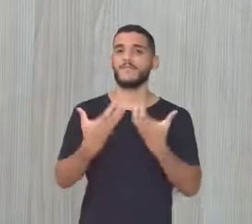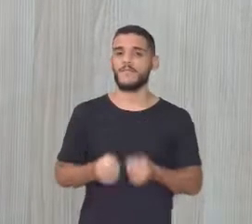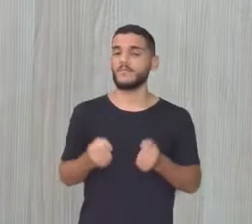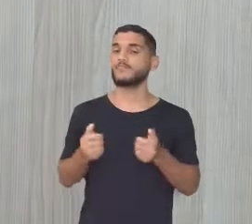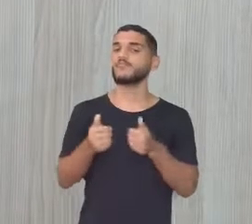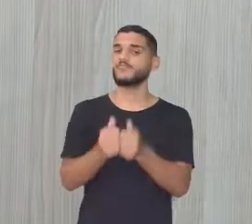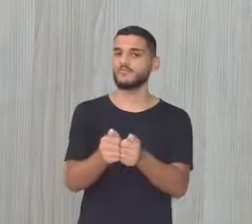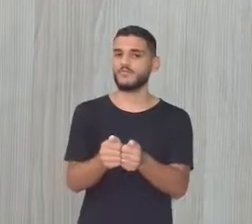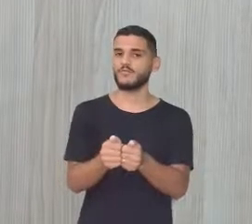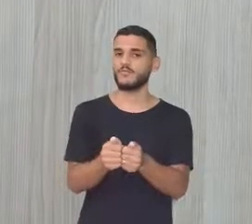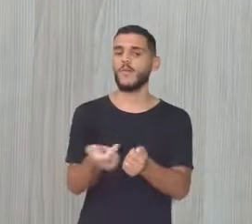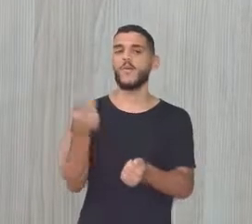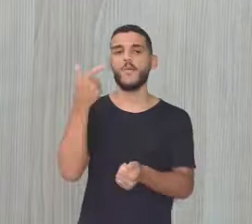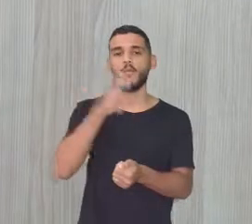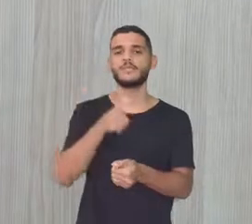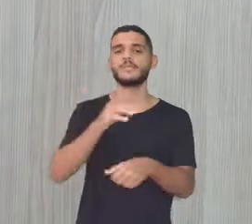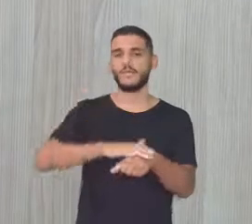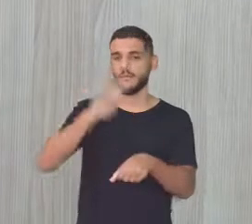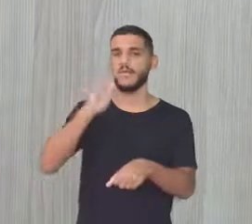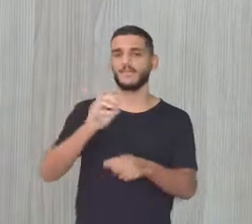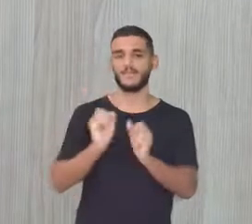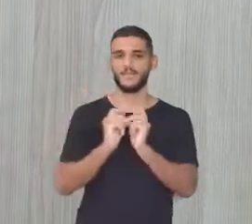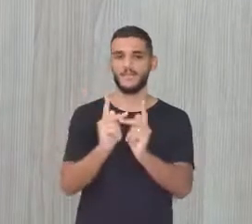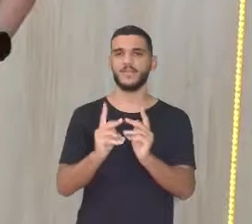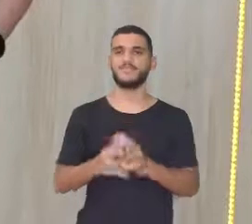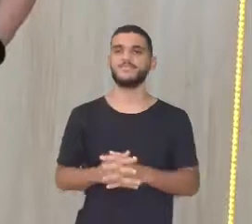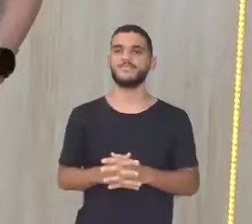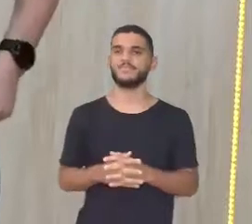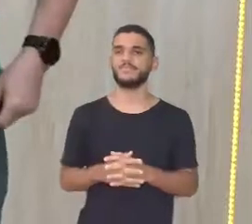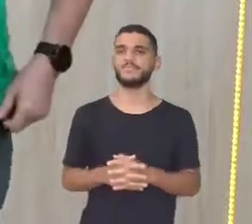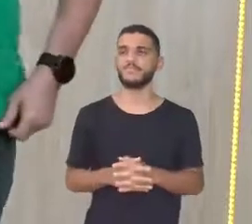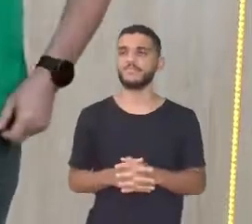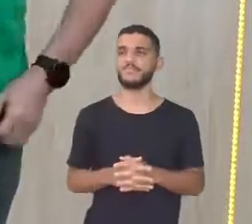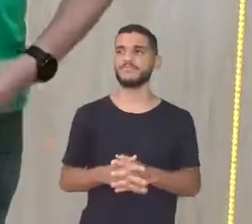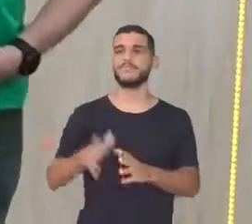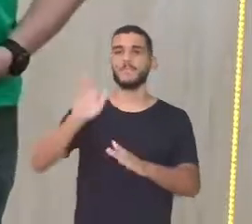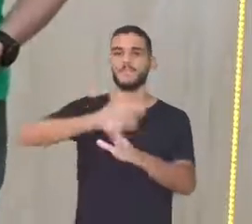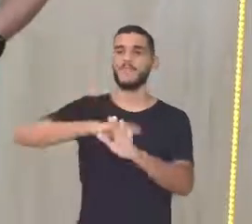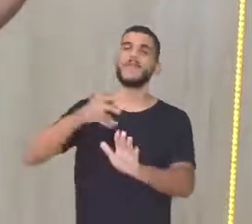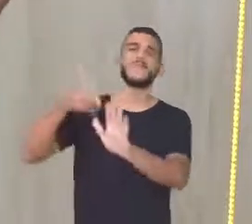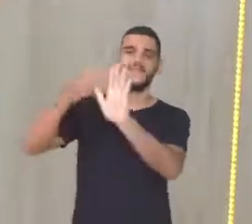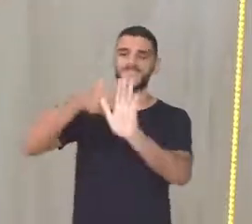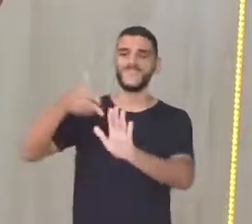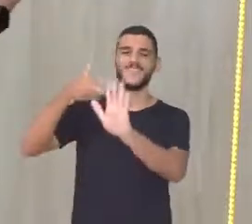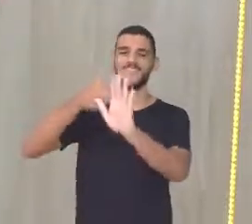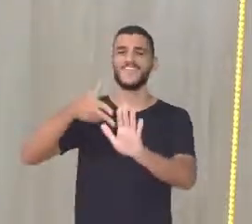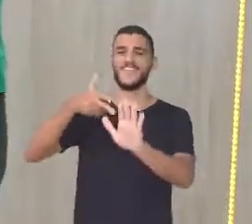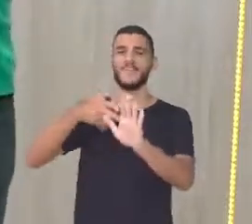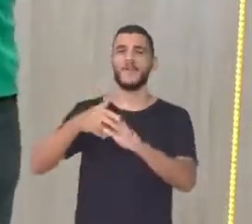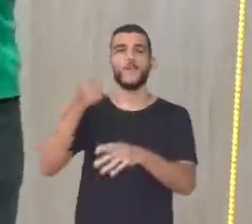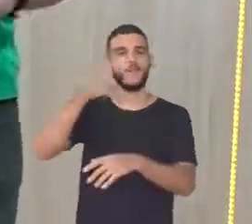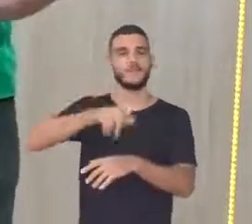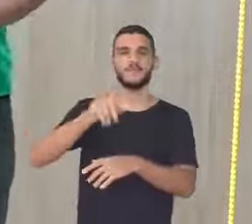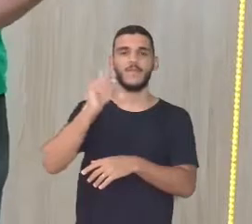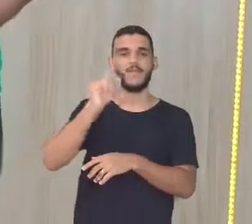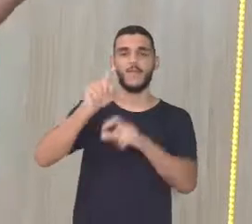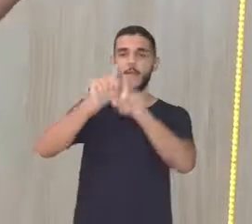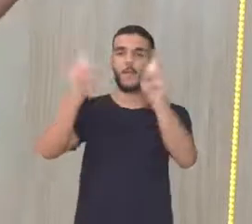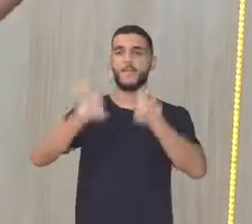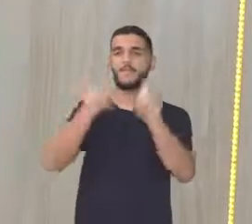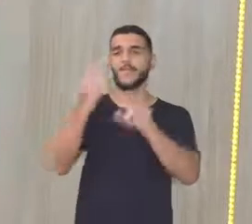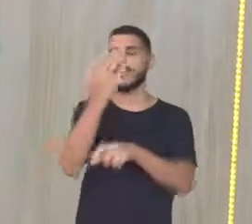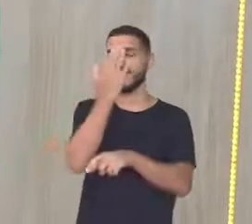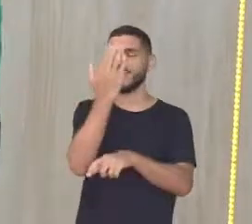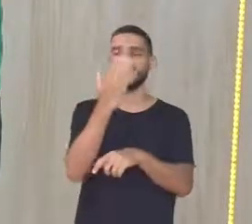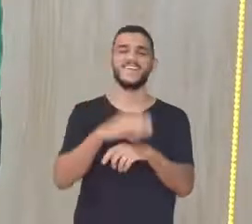juntos a gente consegue muito mais Juninho Play Juninho Play fica ali atrás do monitor A nem enxerga Juninho Play, rapaz Cadê